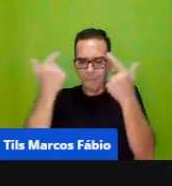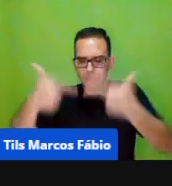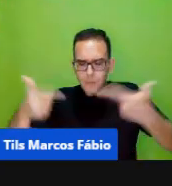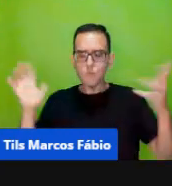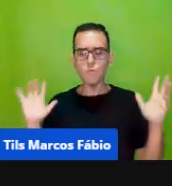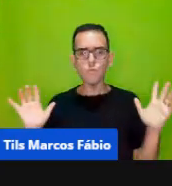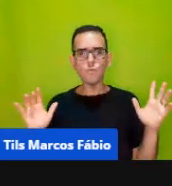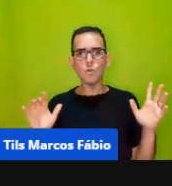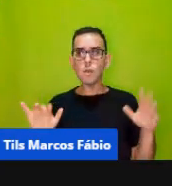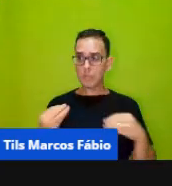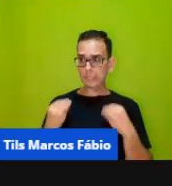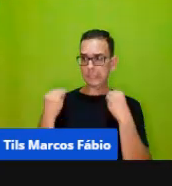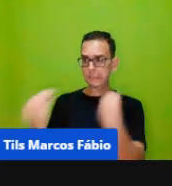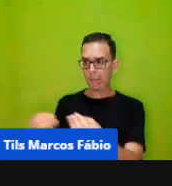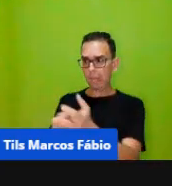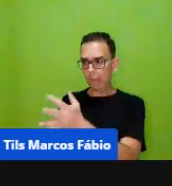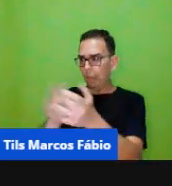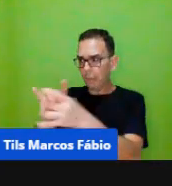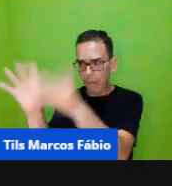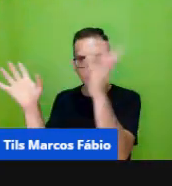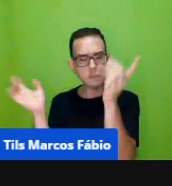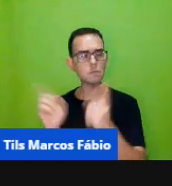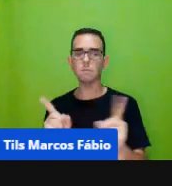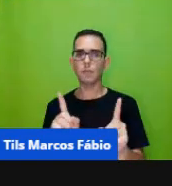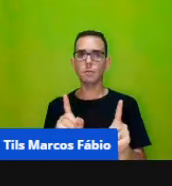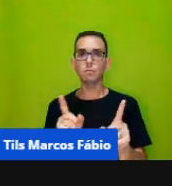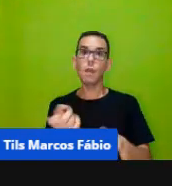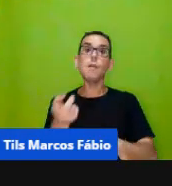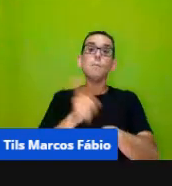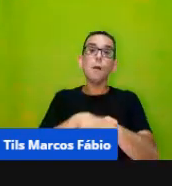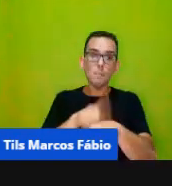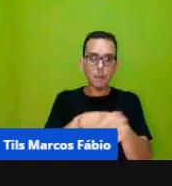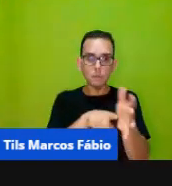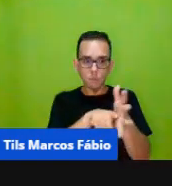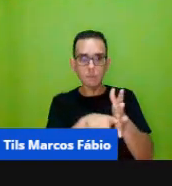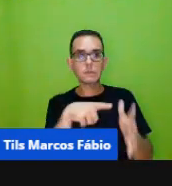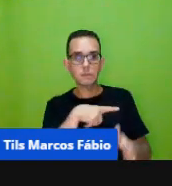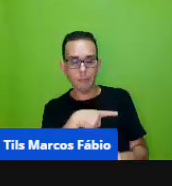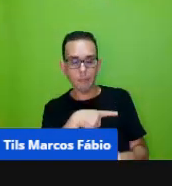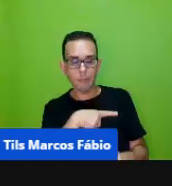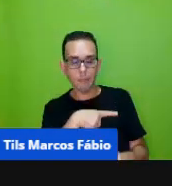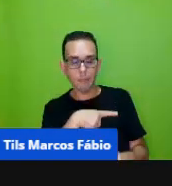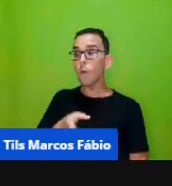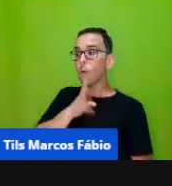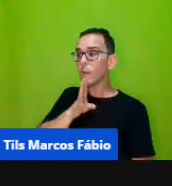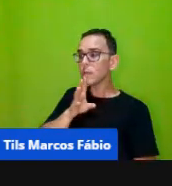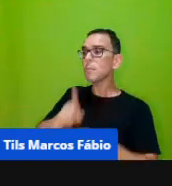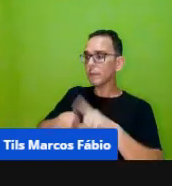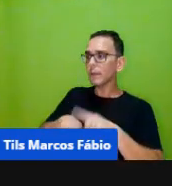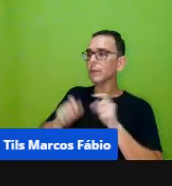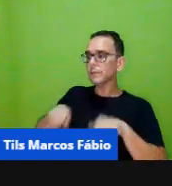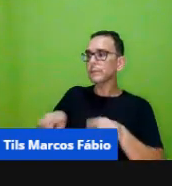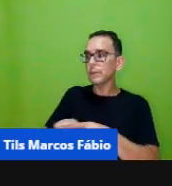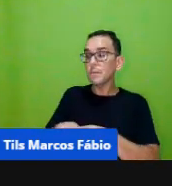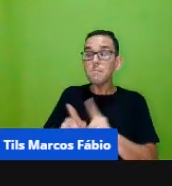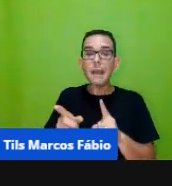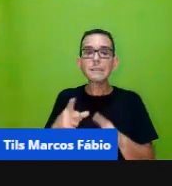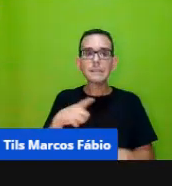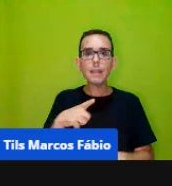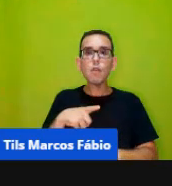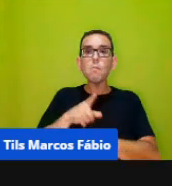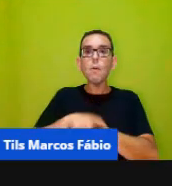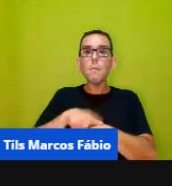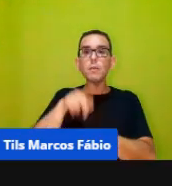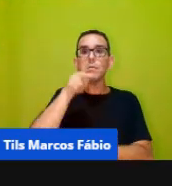ali para a criança explorar livremente há um momento de exploração há um momento de conhecer o material explorar mas há um momento do professor trazer o